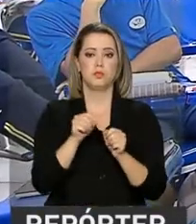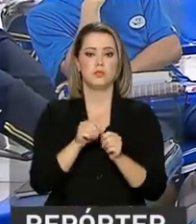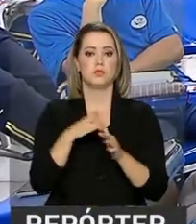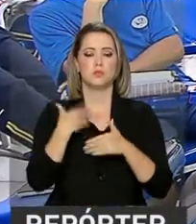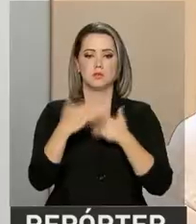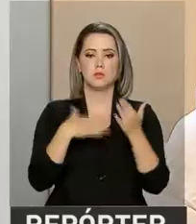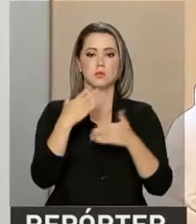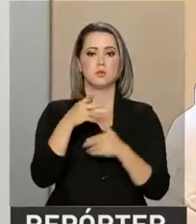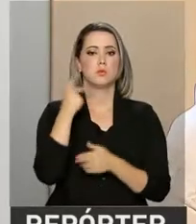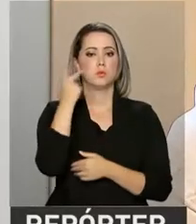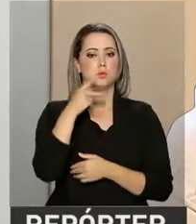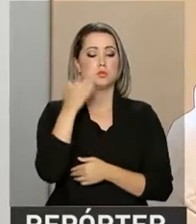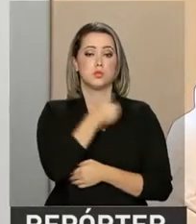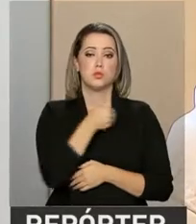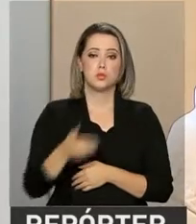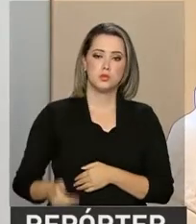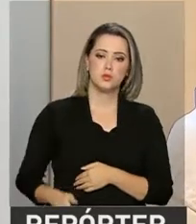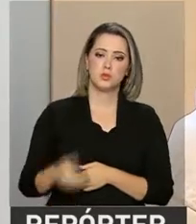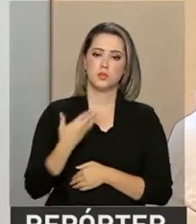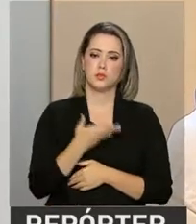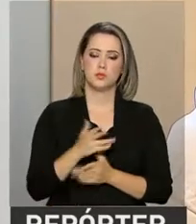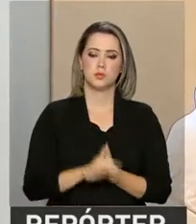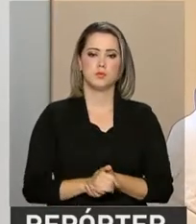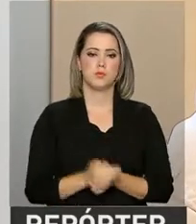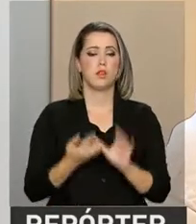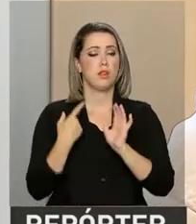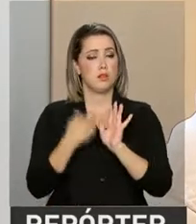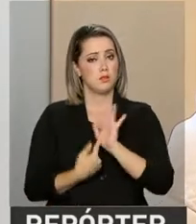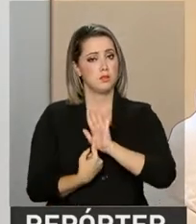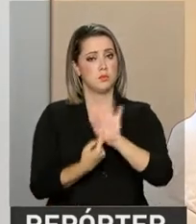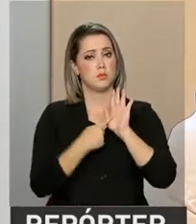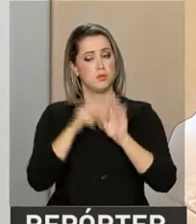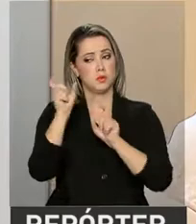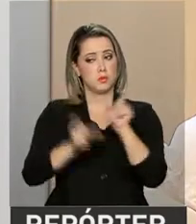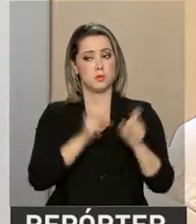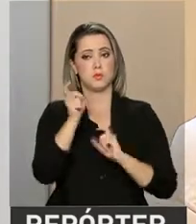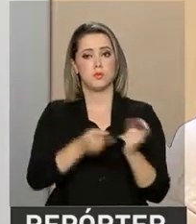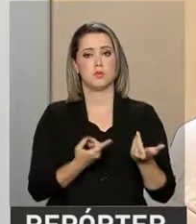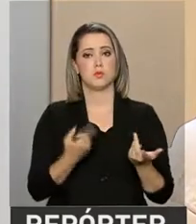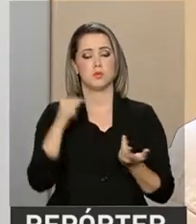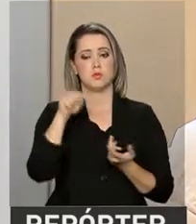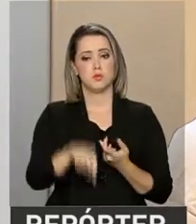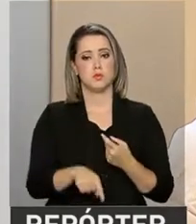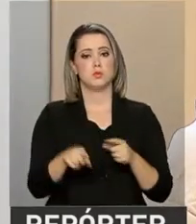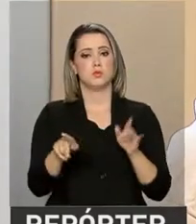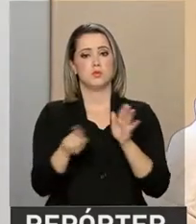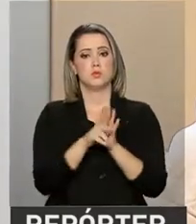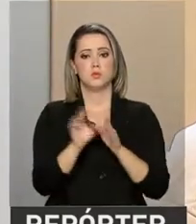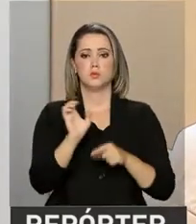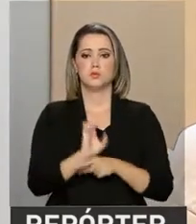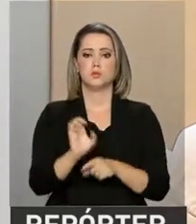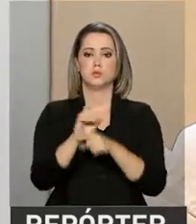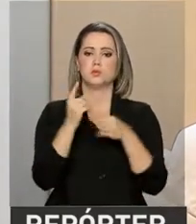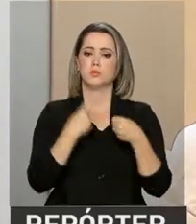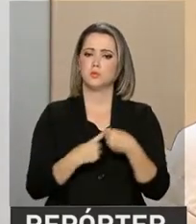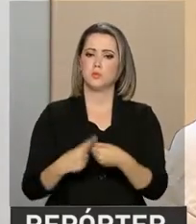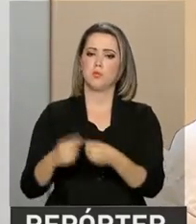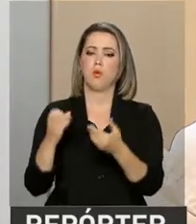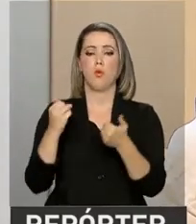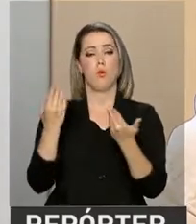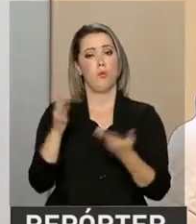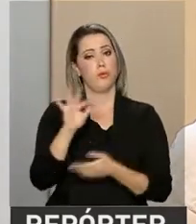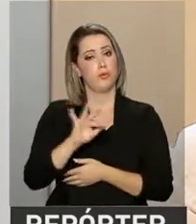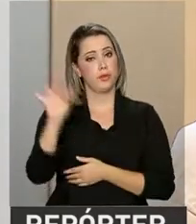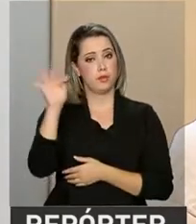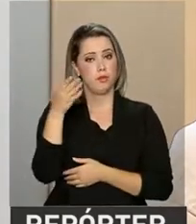públicas. As políticas de avaliação, elas mostram para os gestores públicos, seja no Estado, no município ou no ente federal,